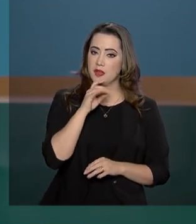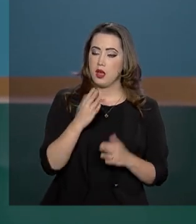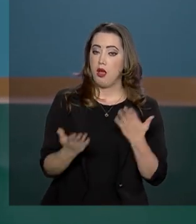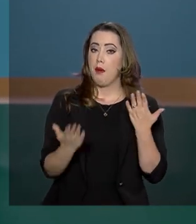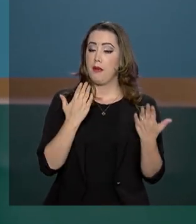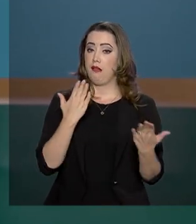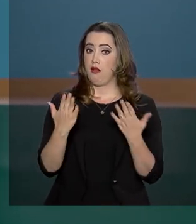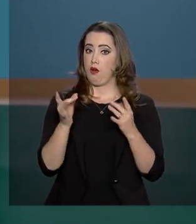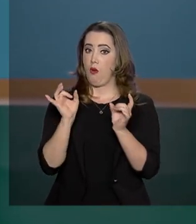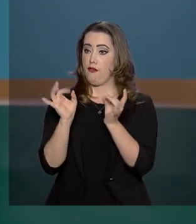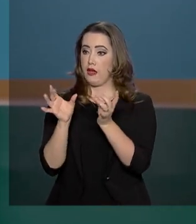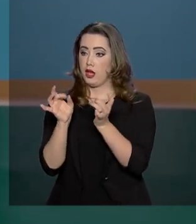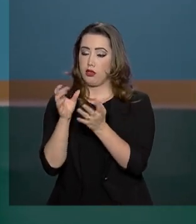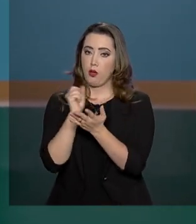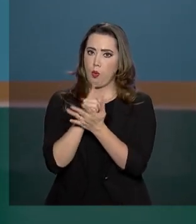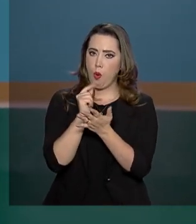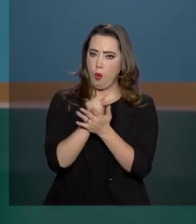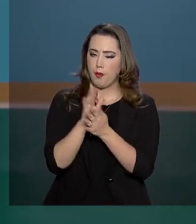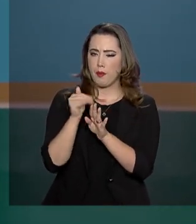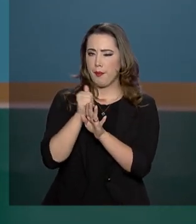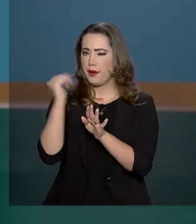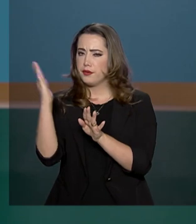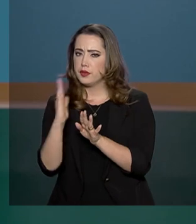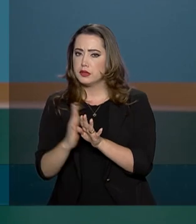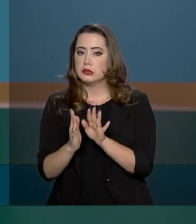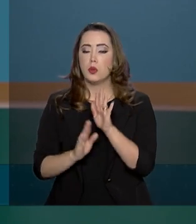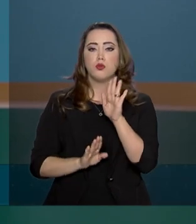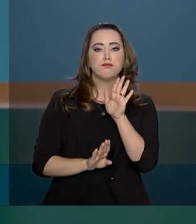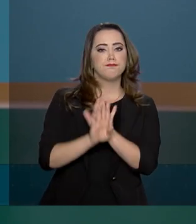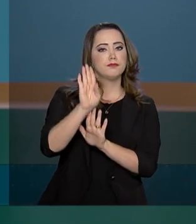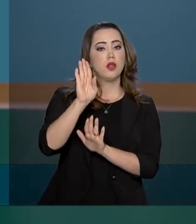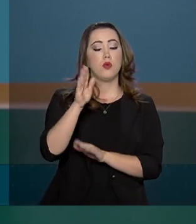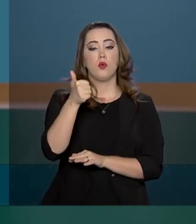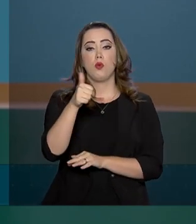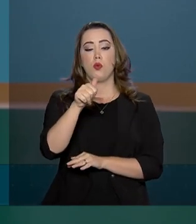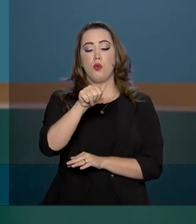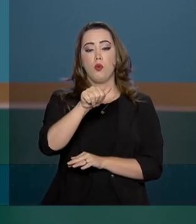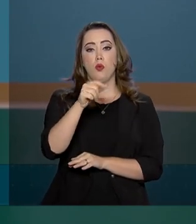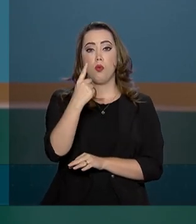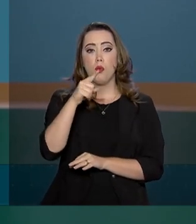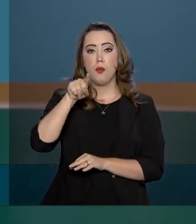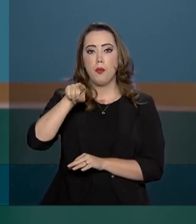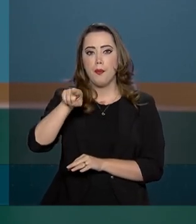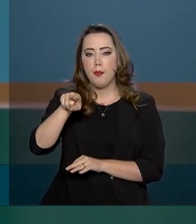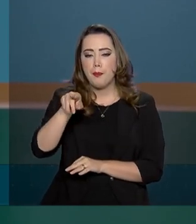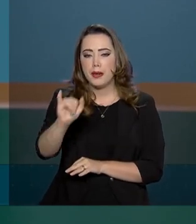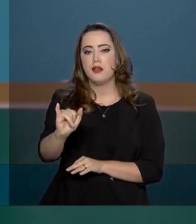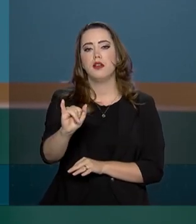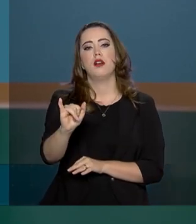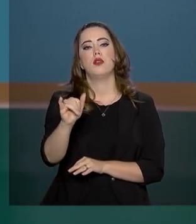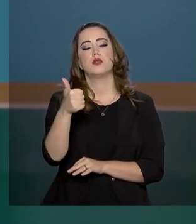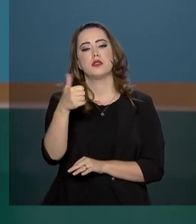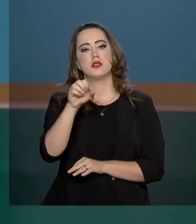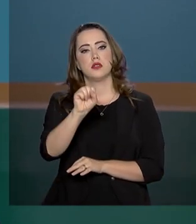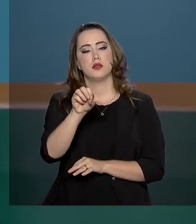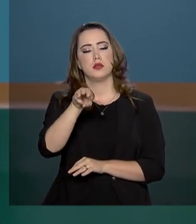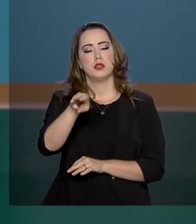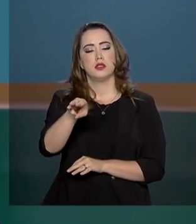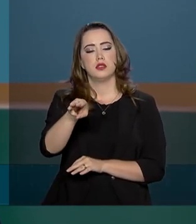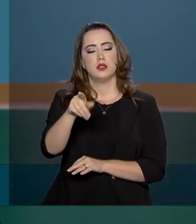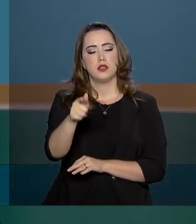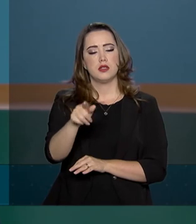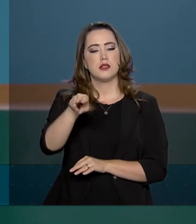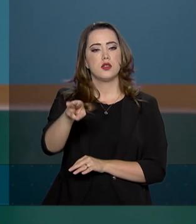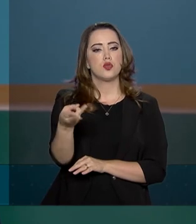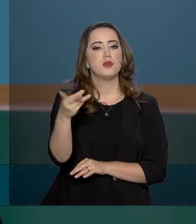Brasileira registrou superávit de 1 bilhão e 187 milhões de dólares. No ano, o resultado positivo chega a